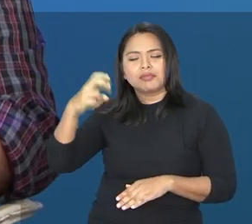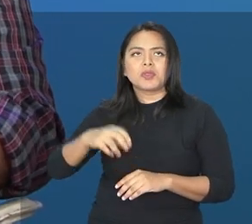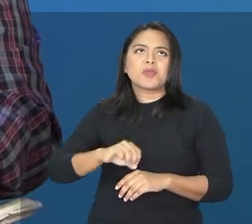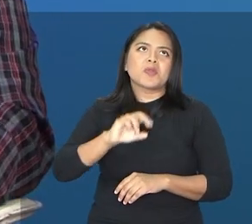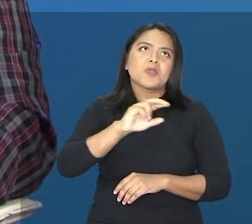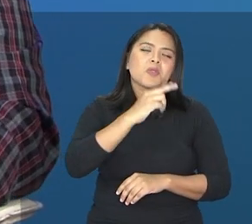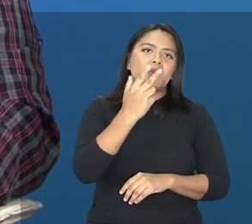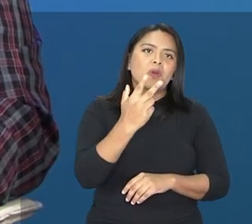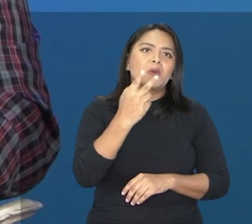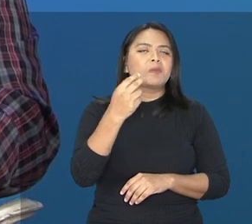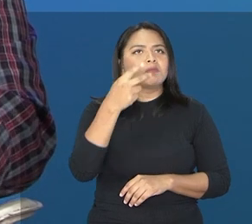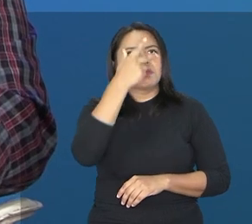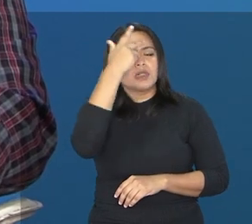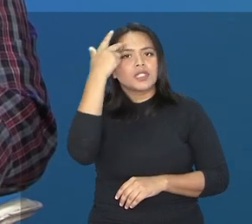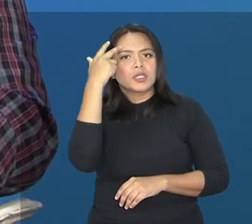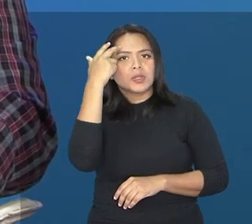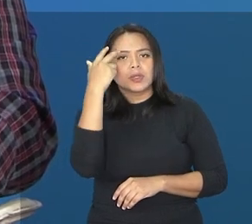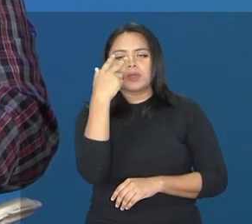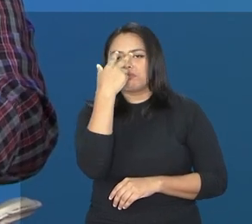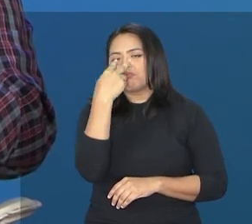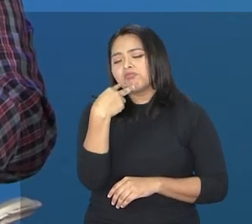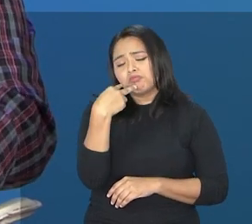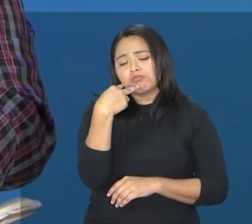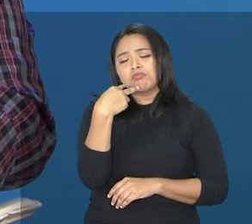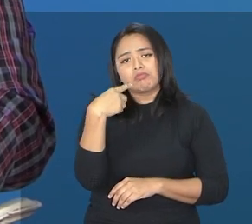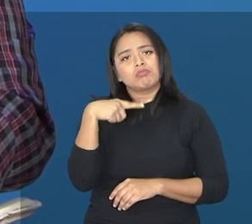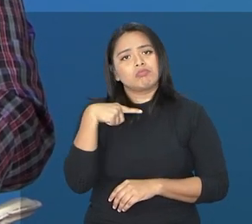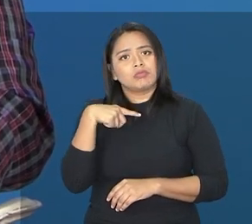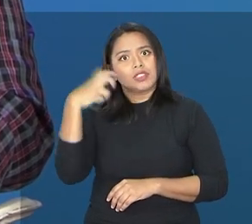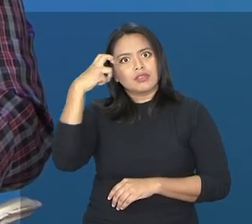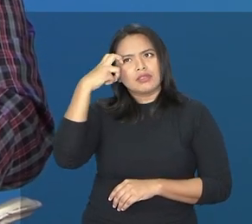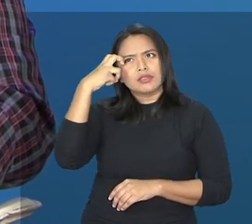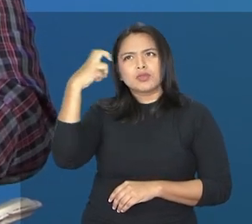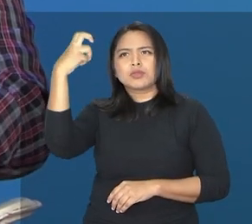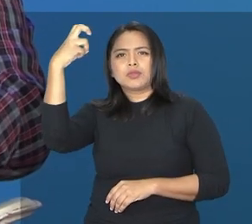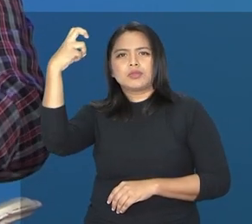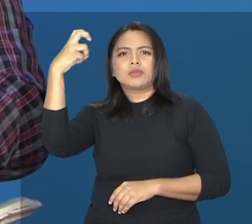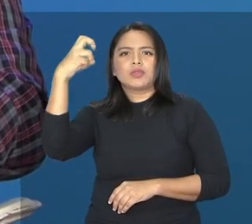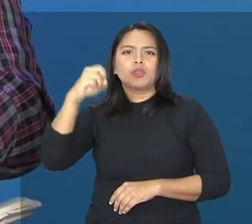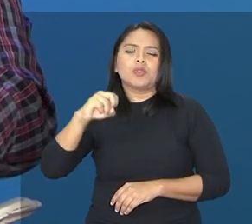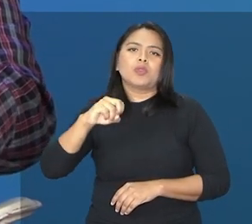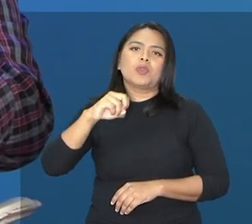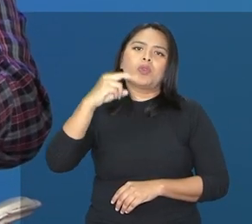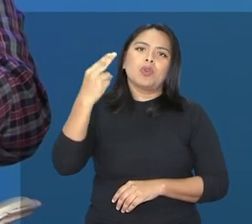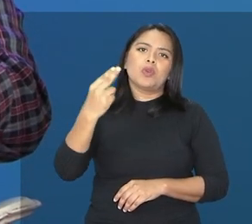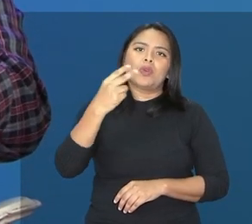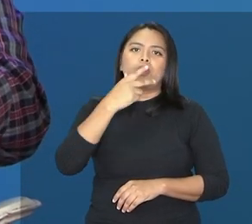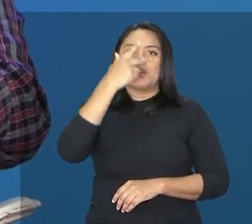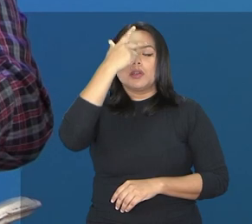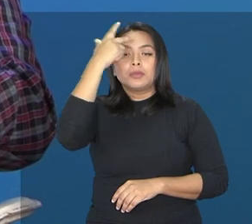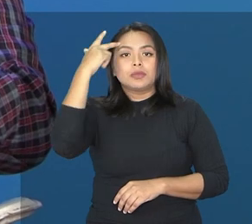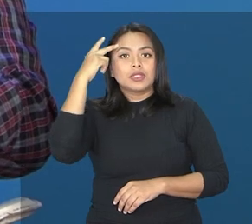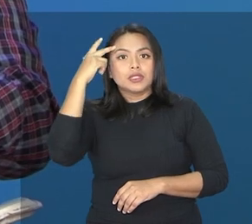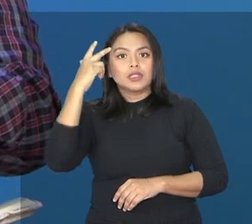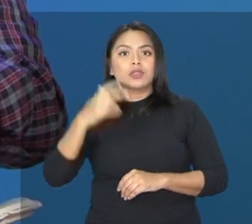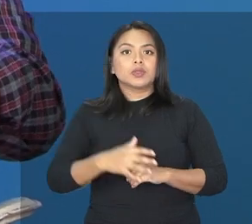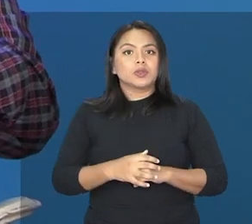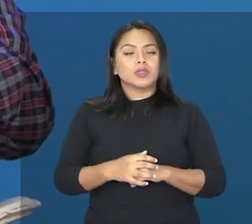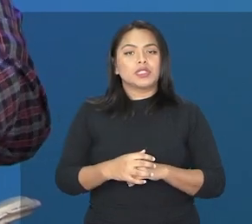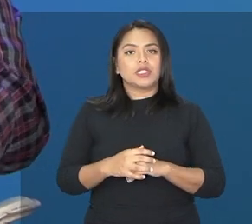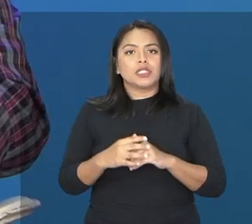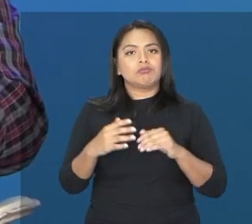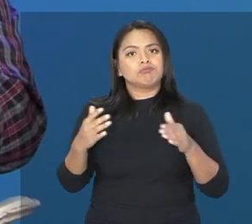deficiência visual que são superdotadas, pessoas que têm parálise, que têm às vezes até,